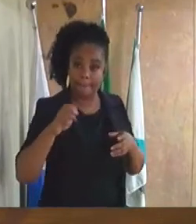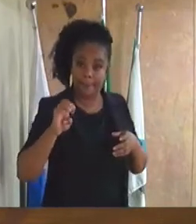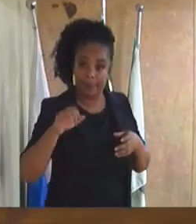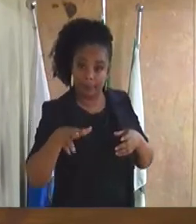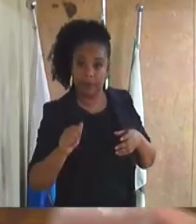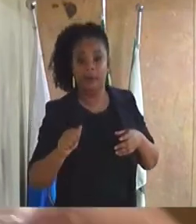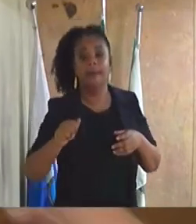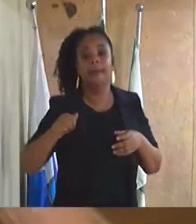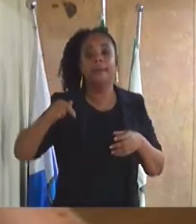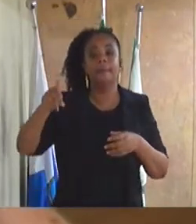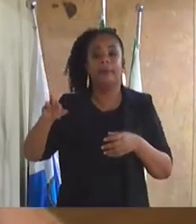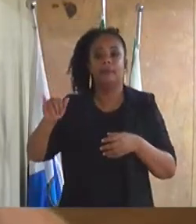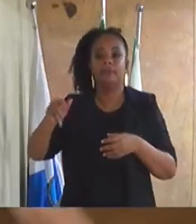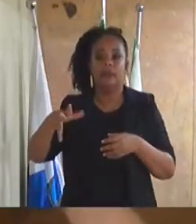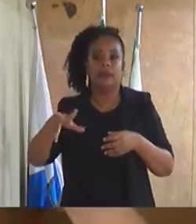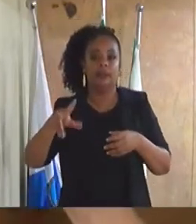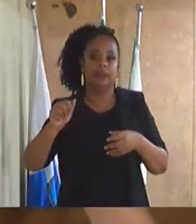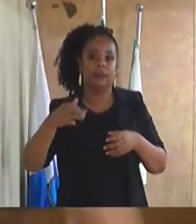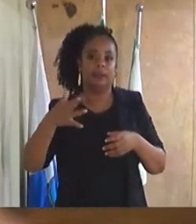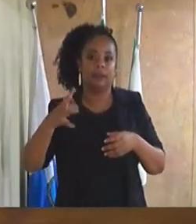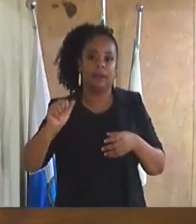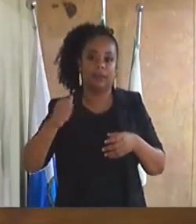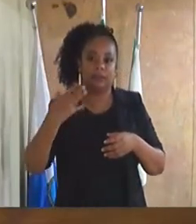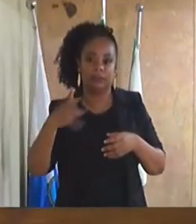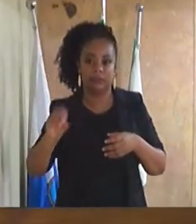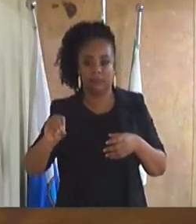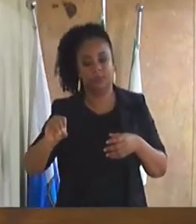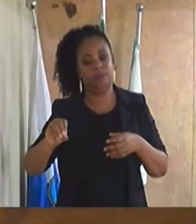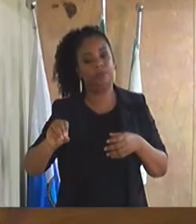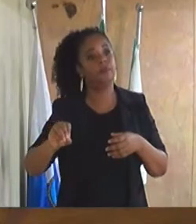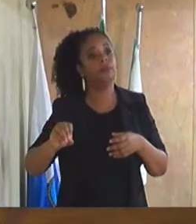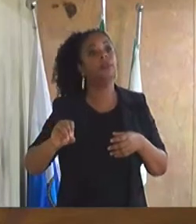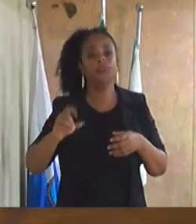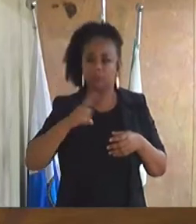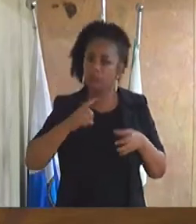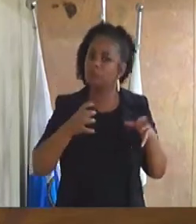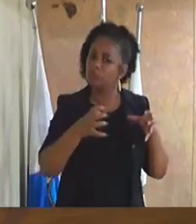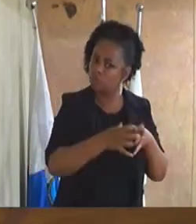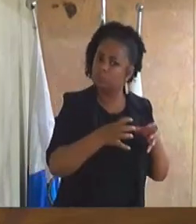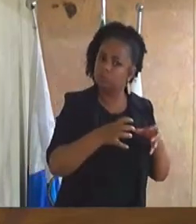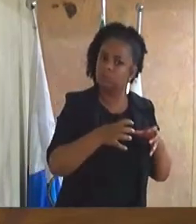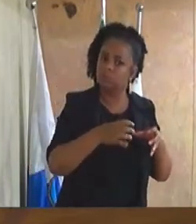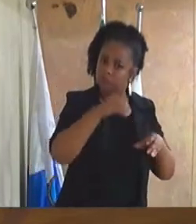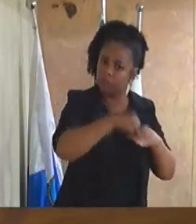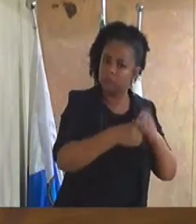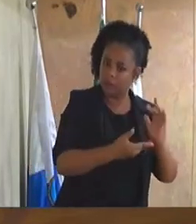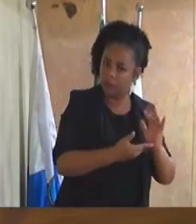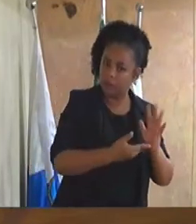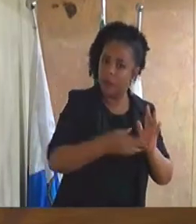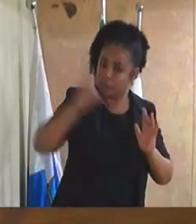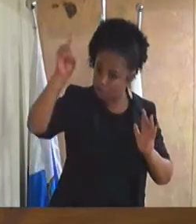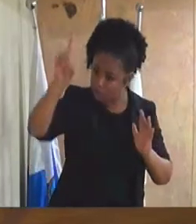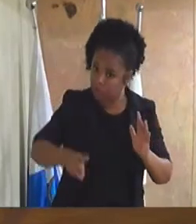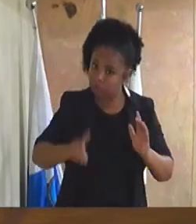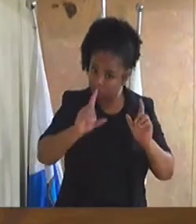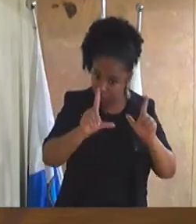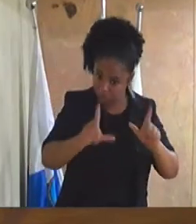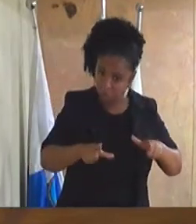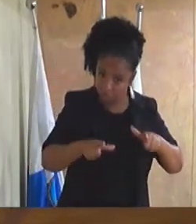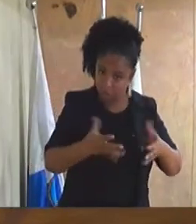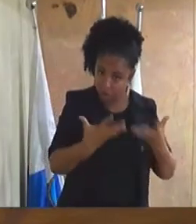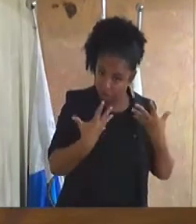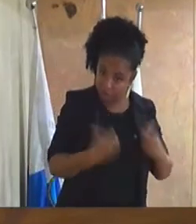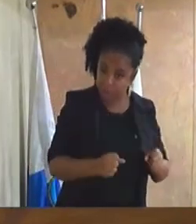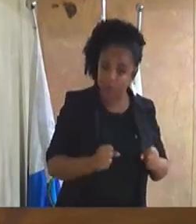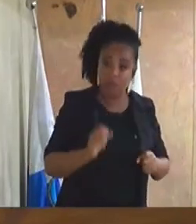existe essa comissão na casa vereador Chiquinho Grandão é direito dessa comissão receber essa denúncia se é que ela